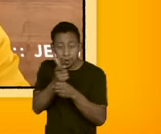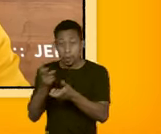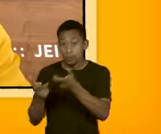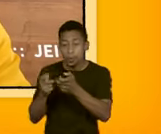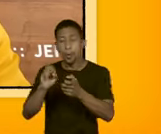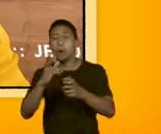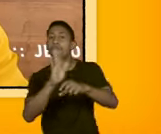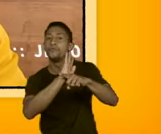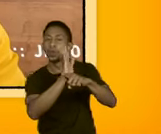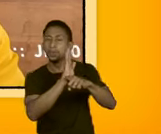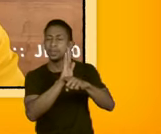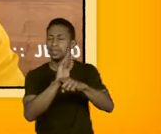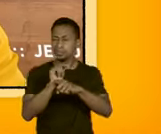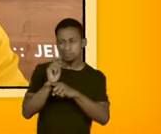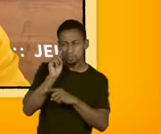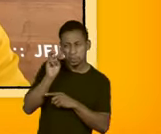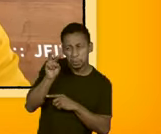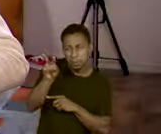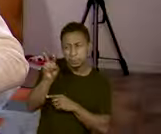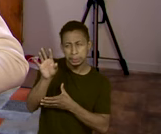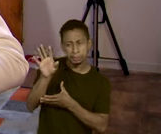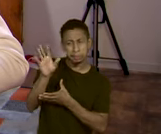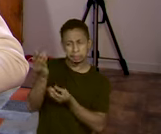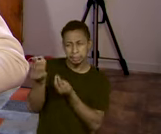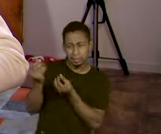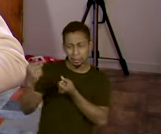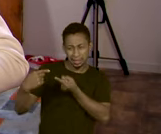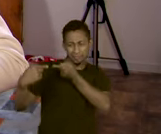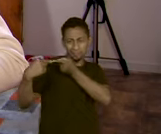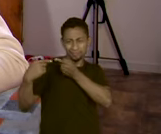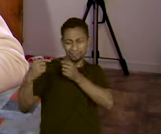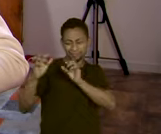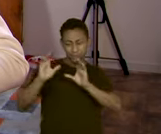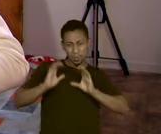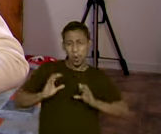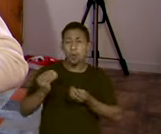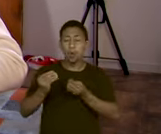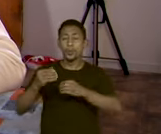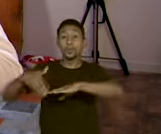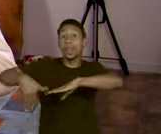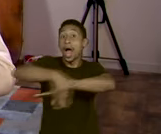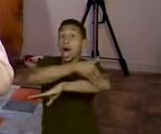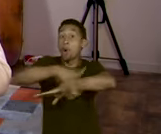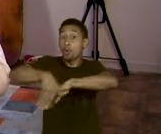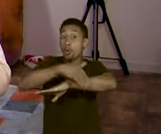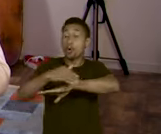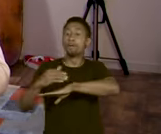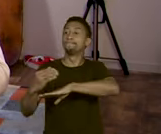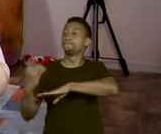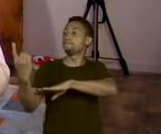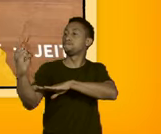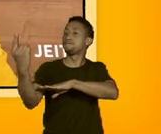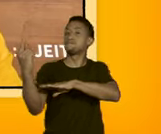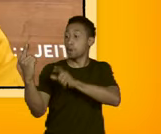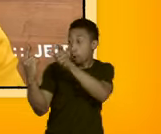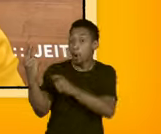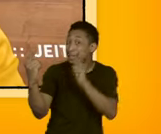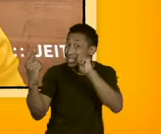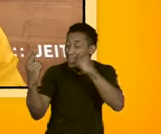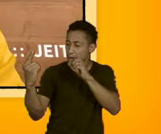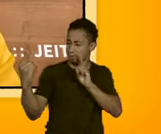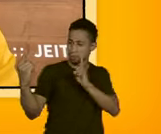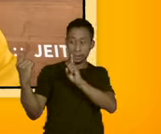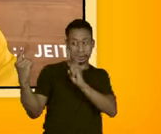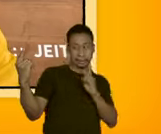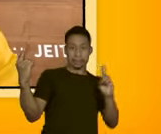num filme, isso vai determinar a forma como eu me comporto quando eu vejo esse homem negro na rua, por exemplo. Eu vou trocar de calçada. Se eu vejo uma